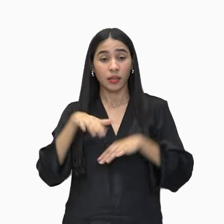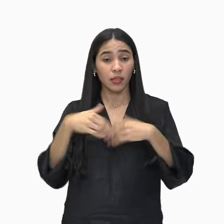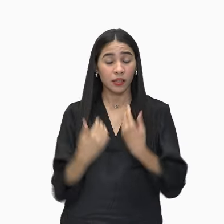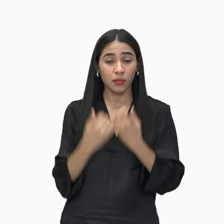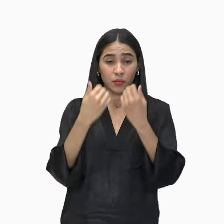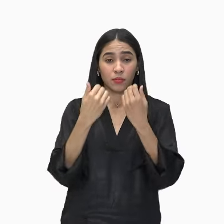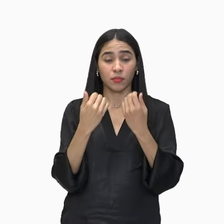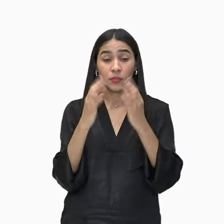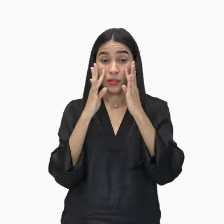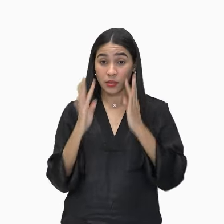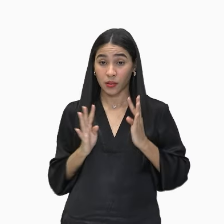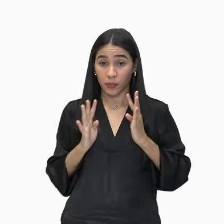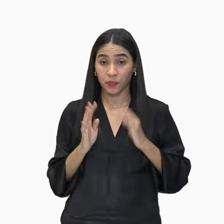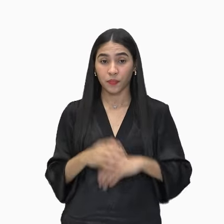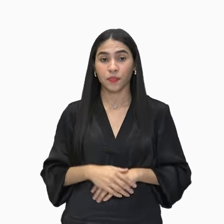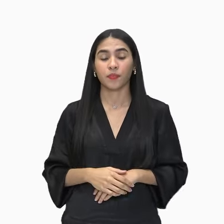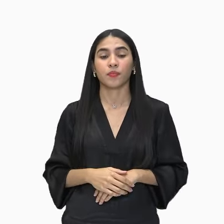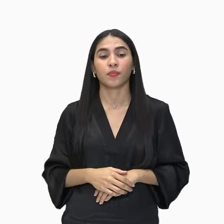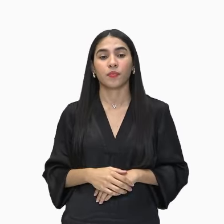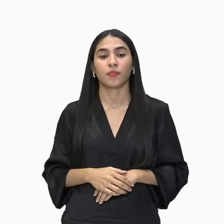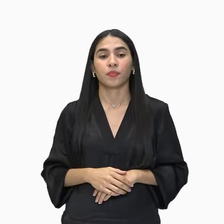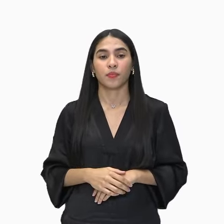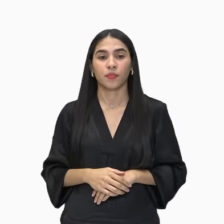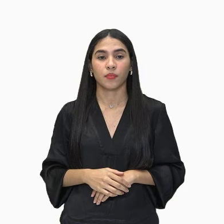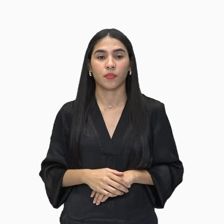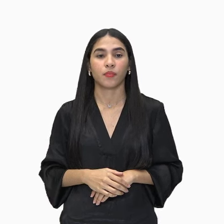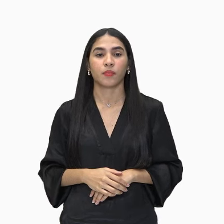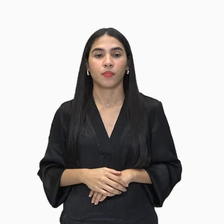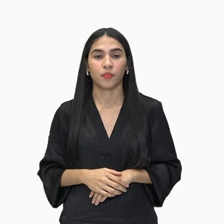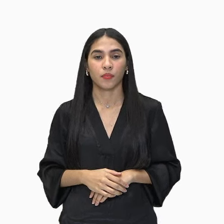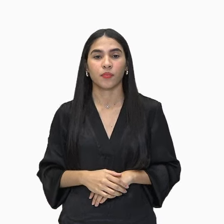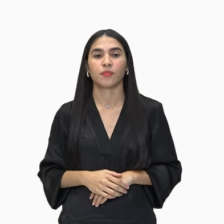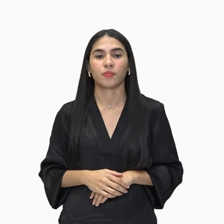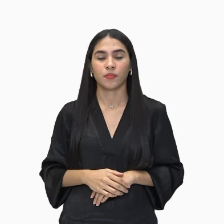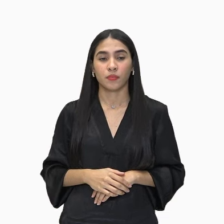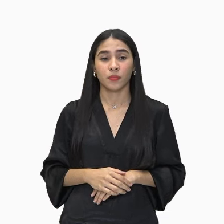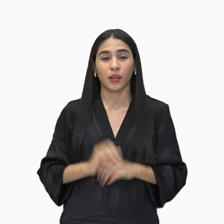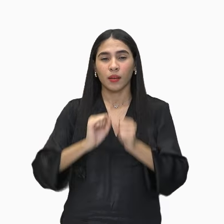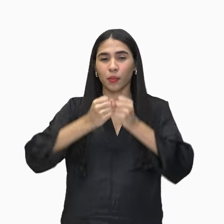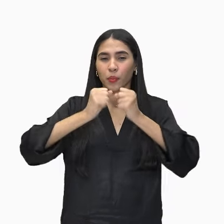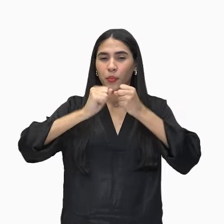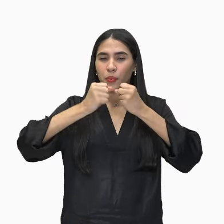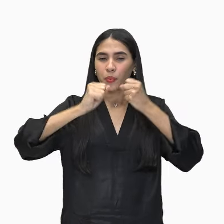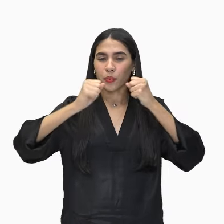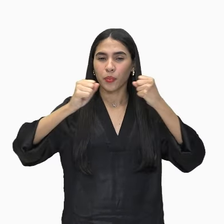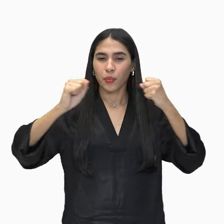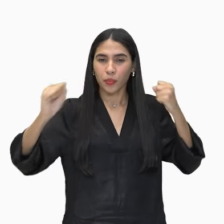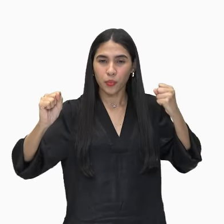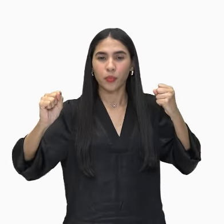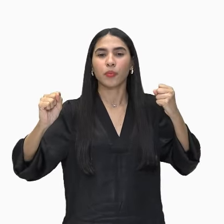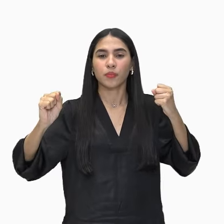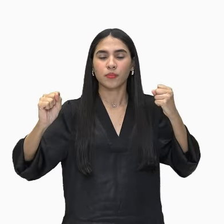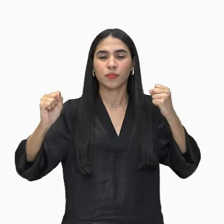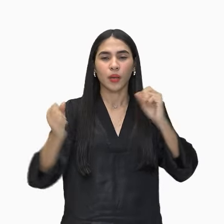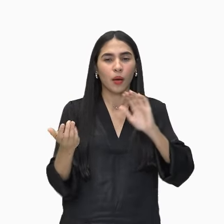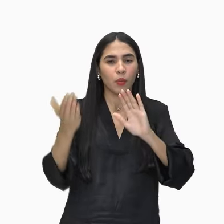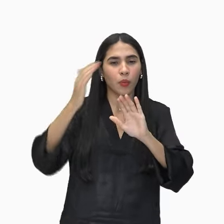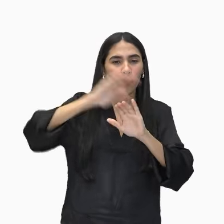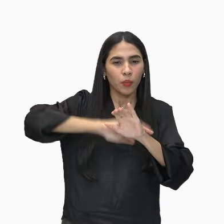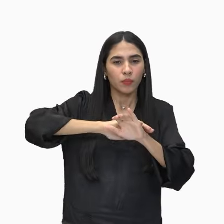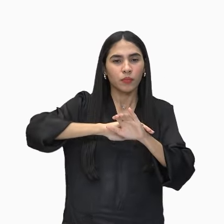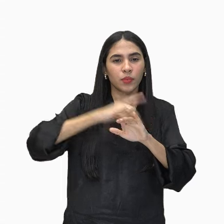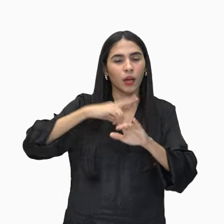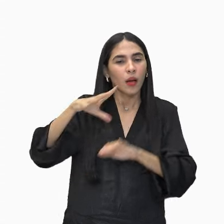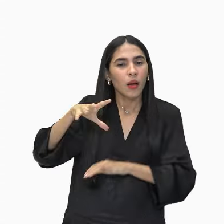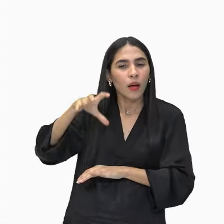história. Olhem só, lendo um outro trecho. Vamos lá? Lego em meio adiante, por detrás de um formigueiro,